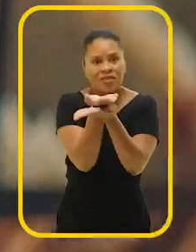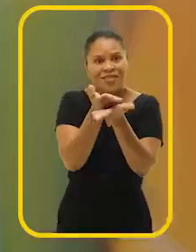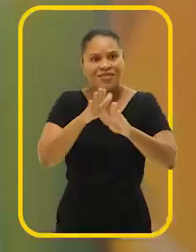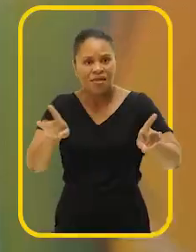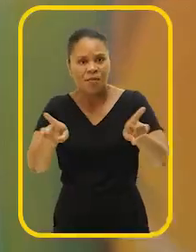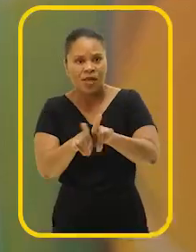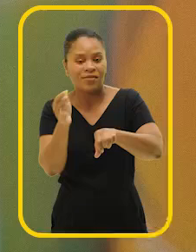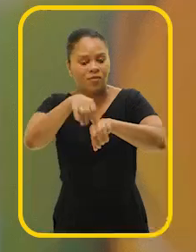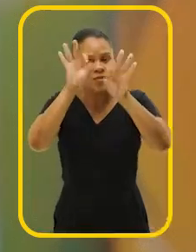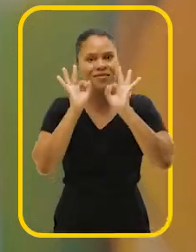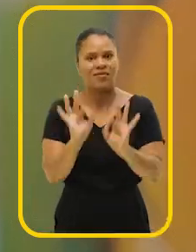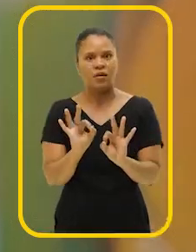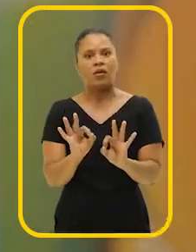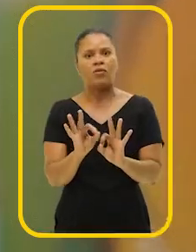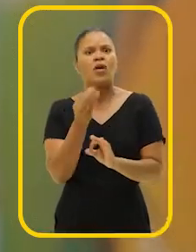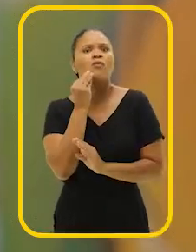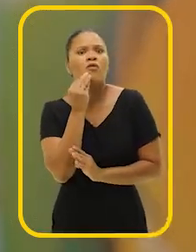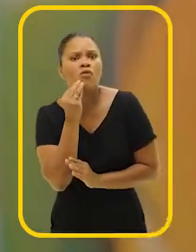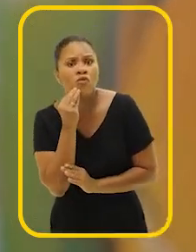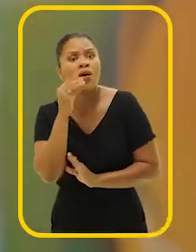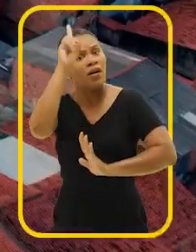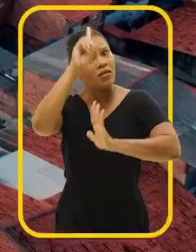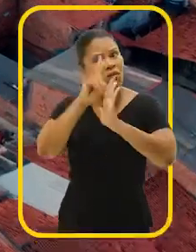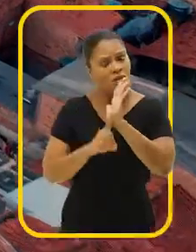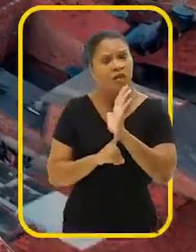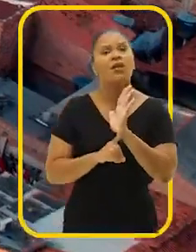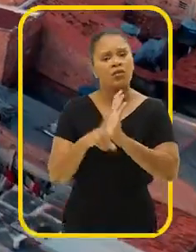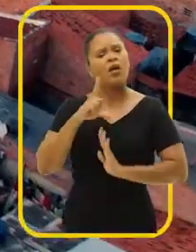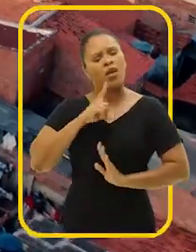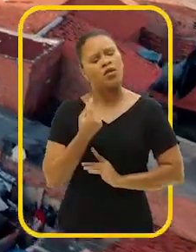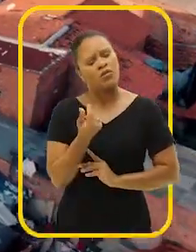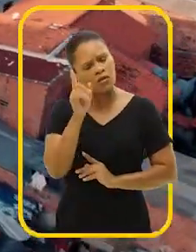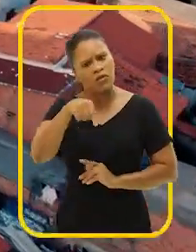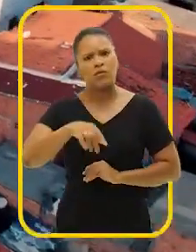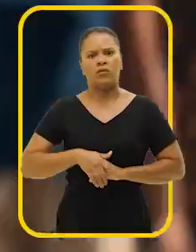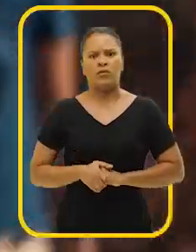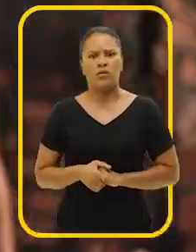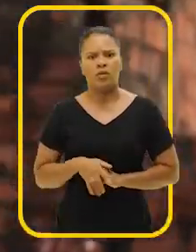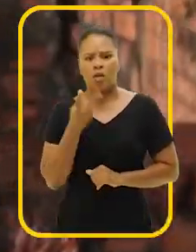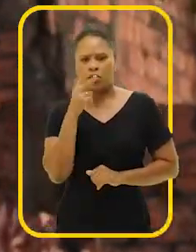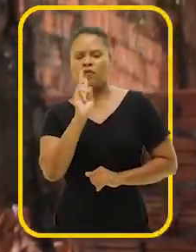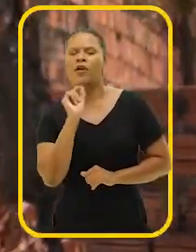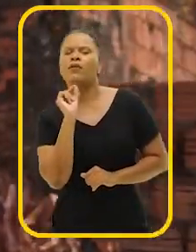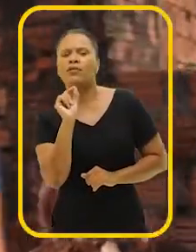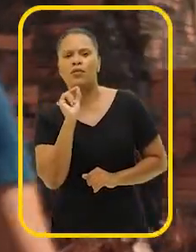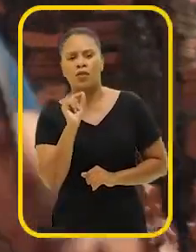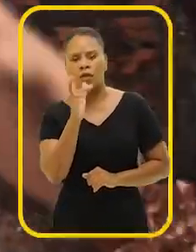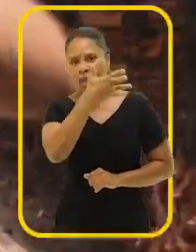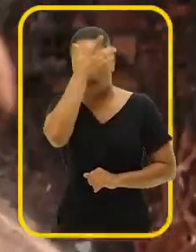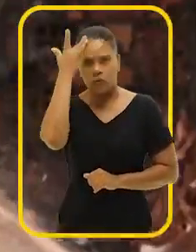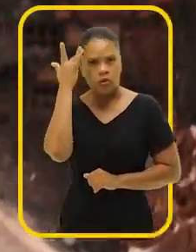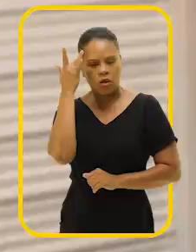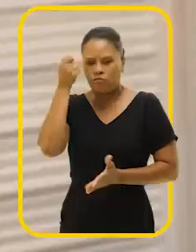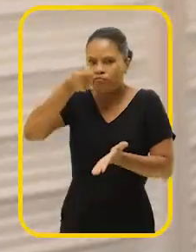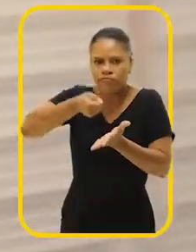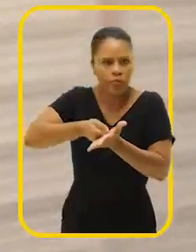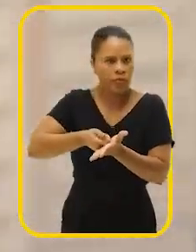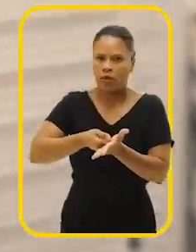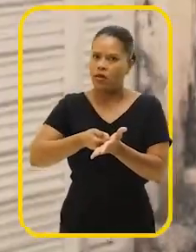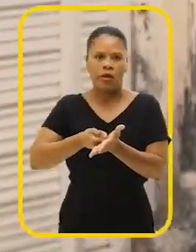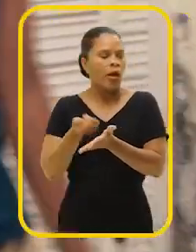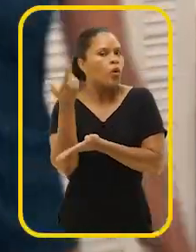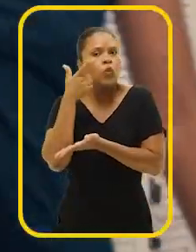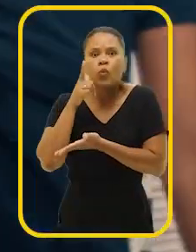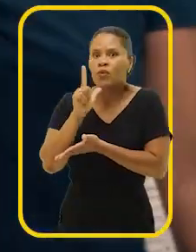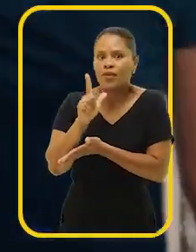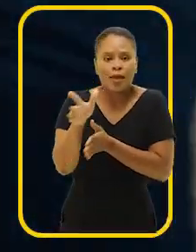certa. Não a favor, é direito e tem dinheiro pra isso. A gente vê que se a pessoa não tem como pagar, ela não consegue ter